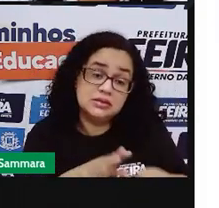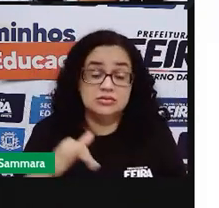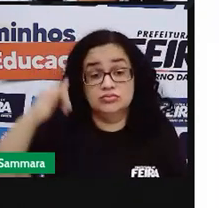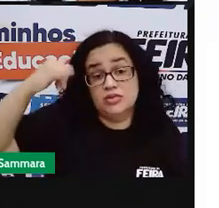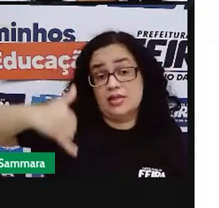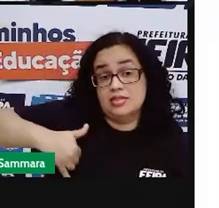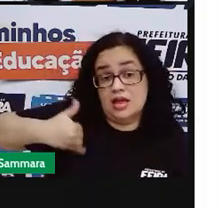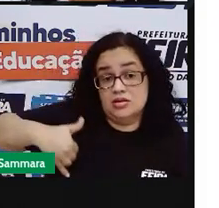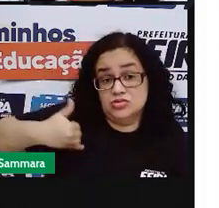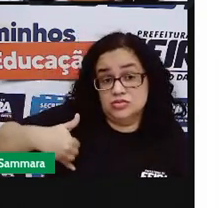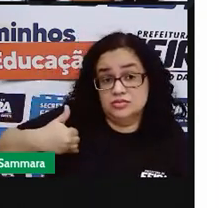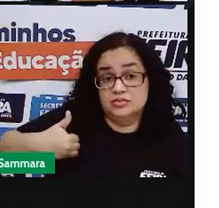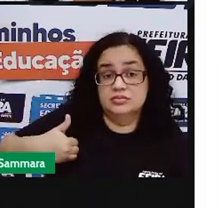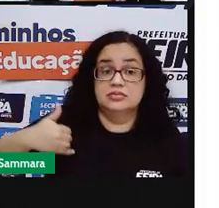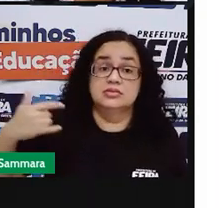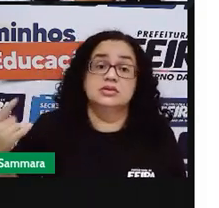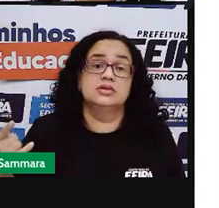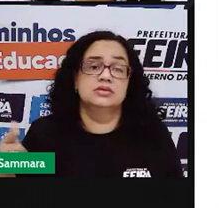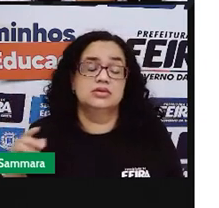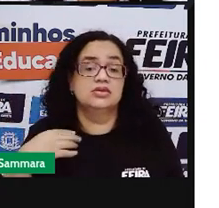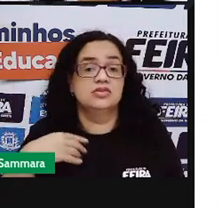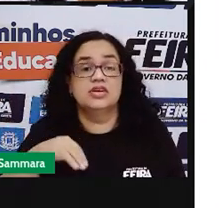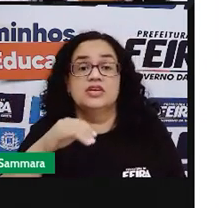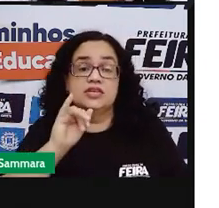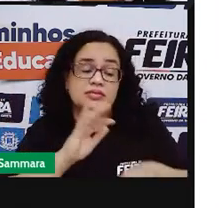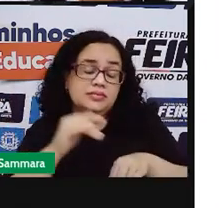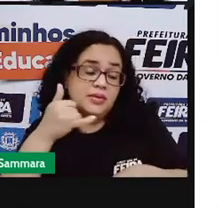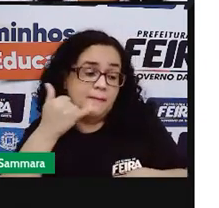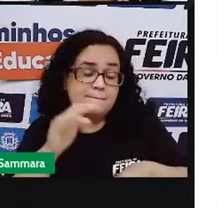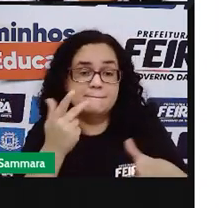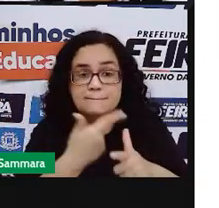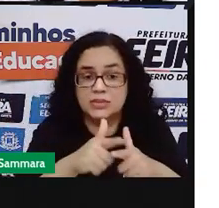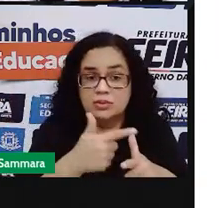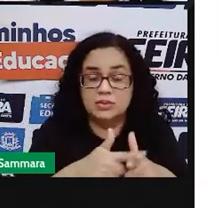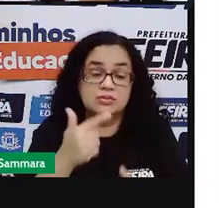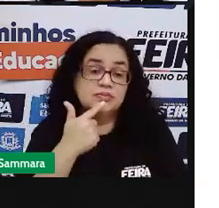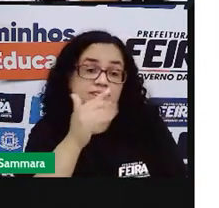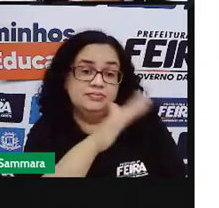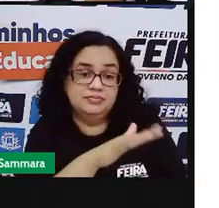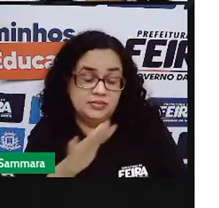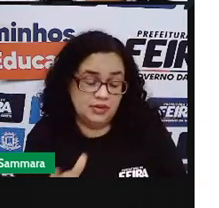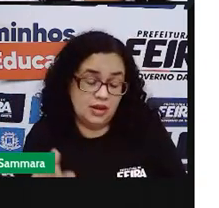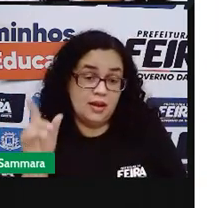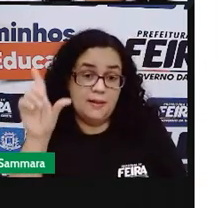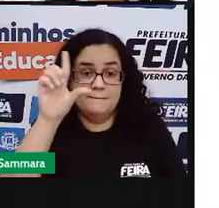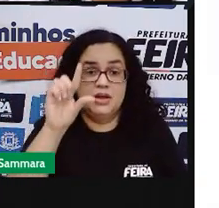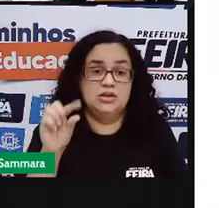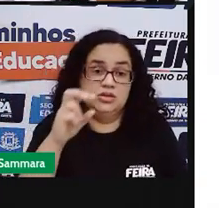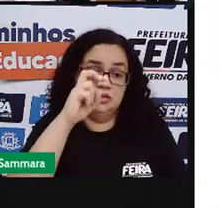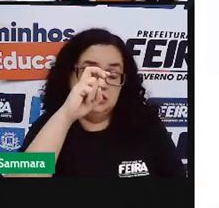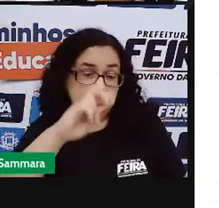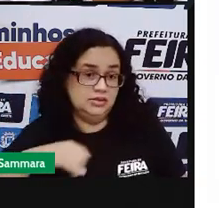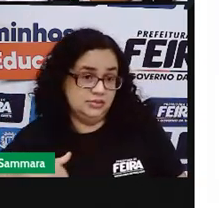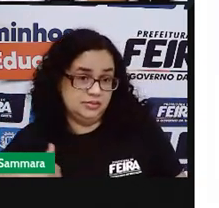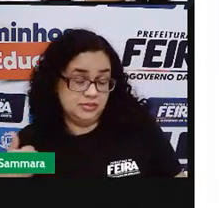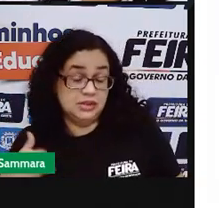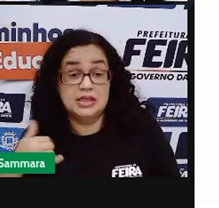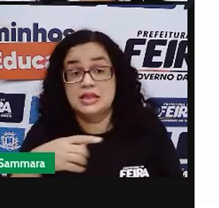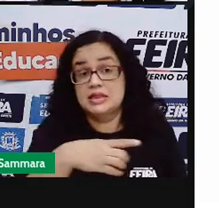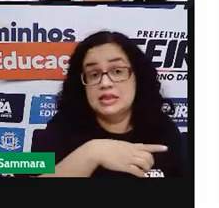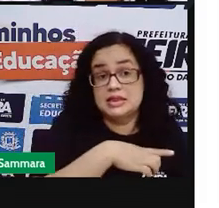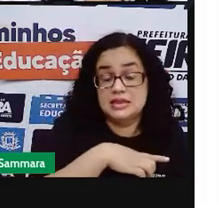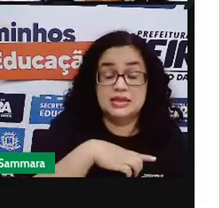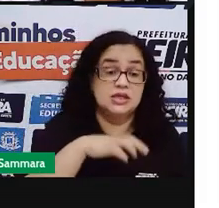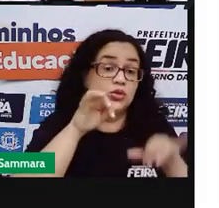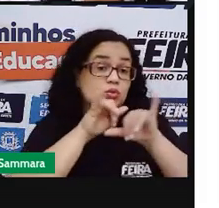de idade. No caso da paralisia infantil, são para os menores de 5 anos. Por isso, tem que constar no